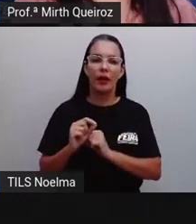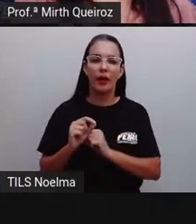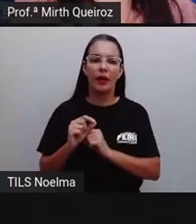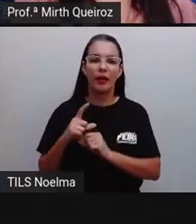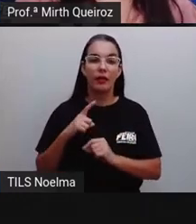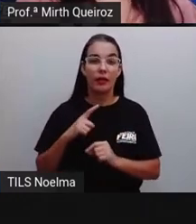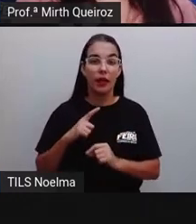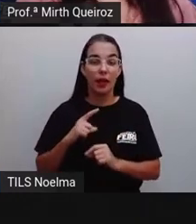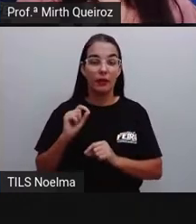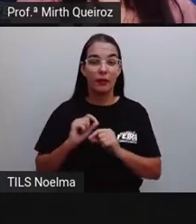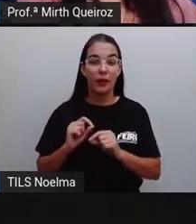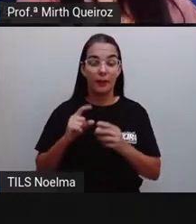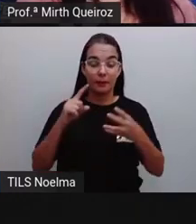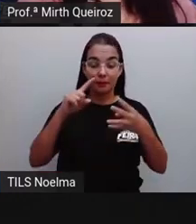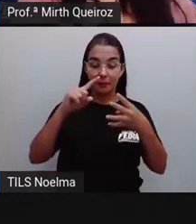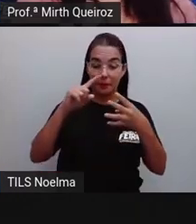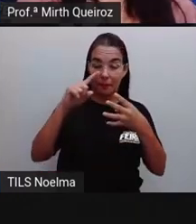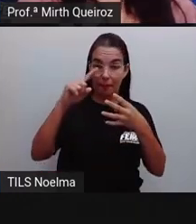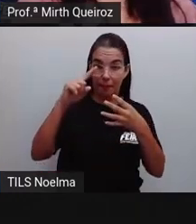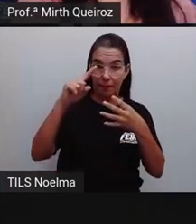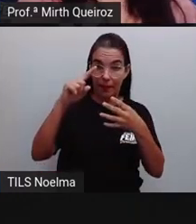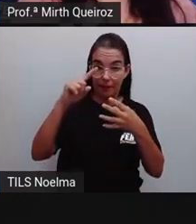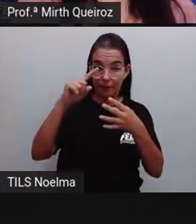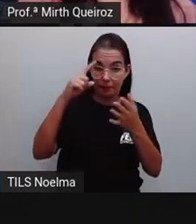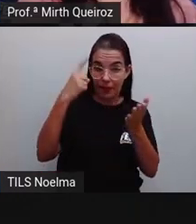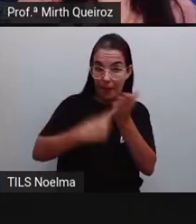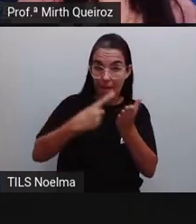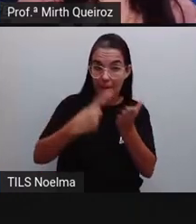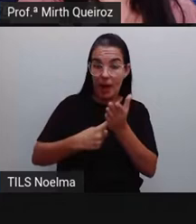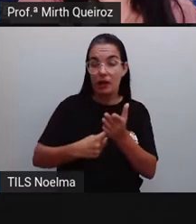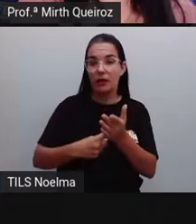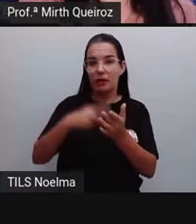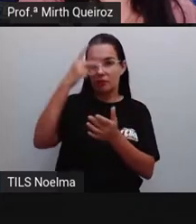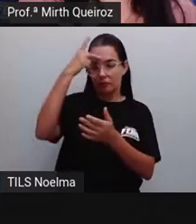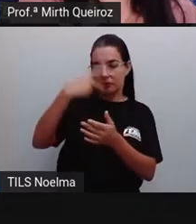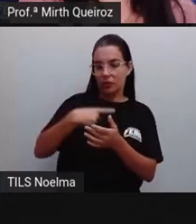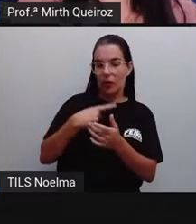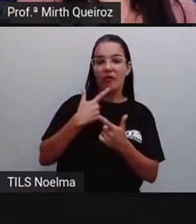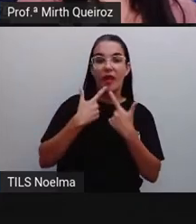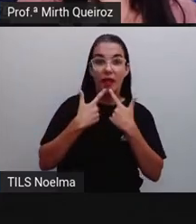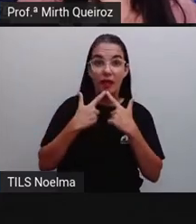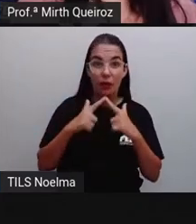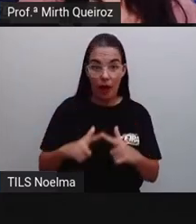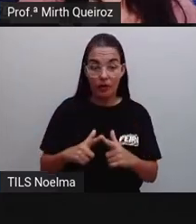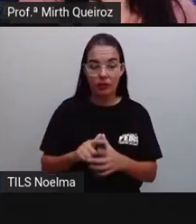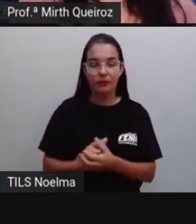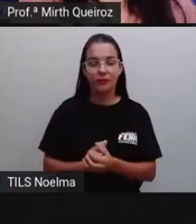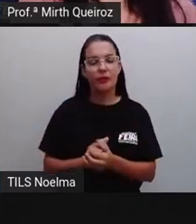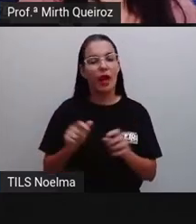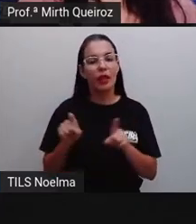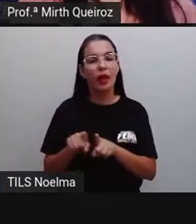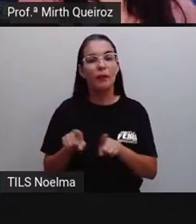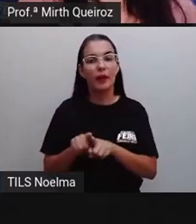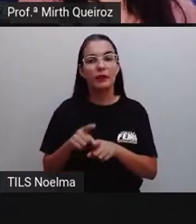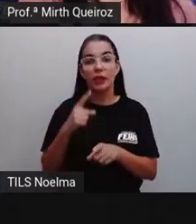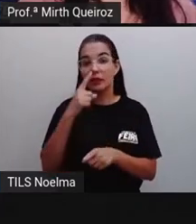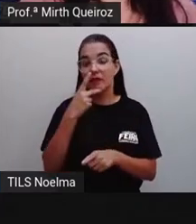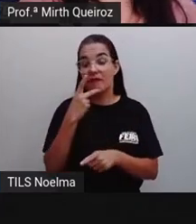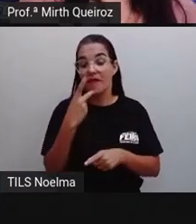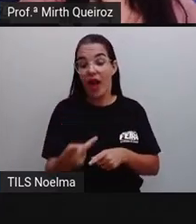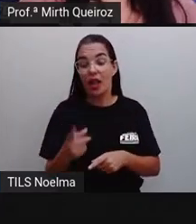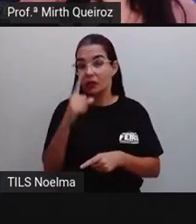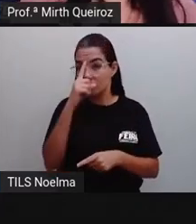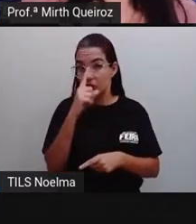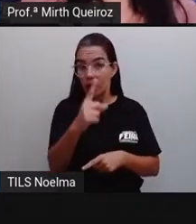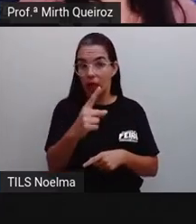nós temos marcas de pessoalidade na linguagem, que a gente vai falar sobre isso. A interlocução, que é direta, a gente está